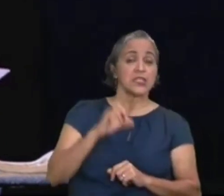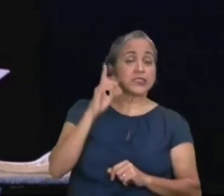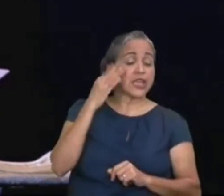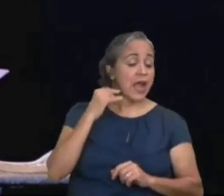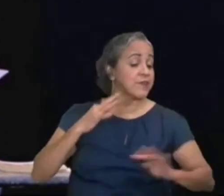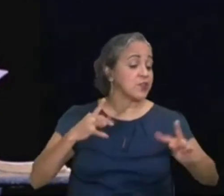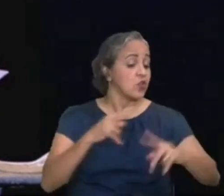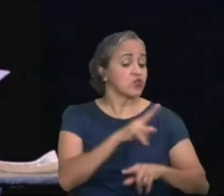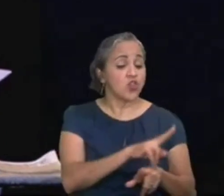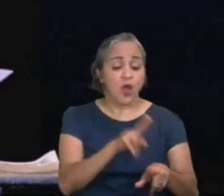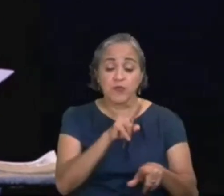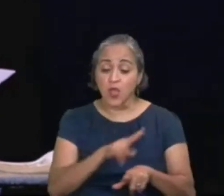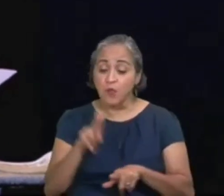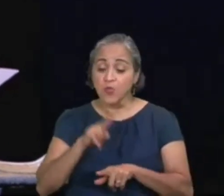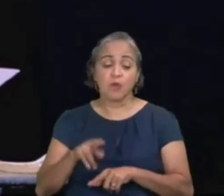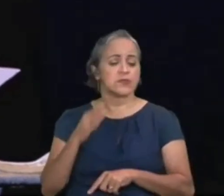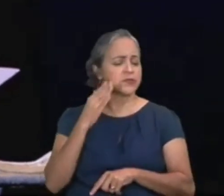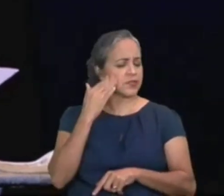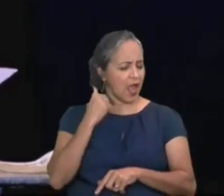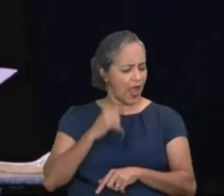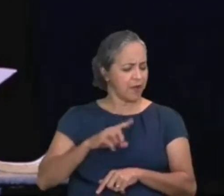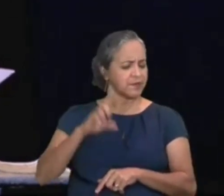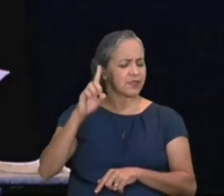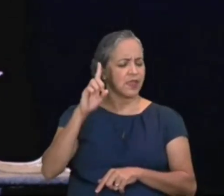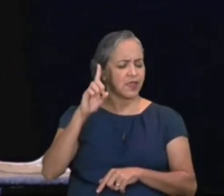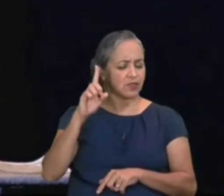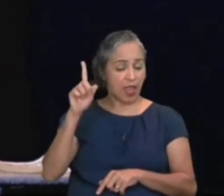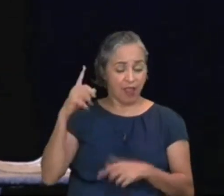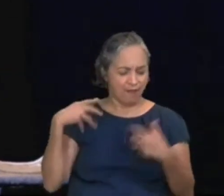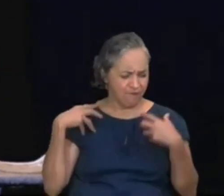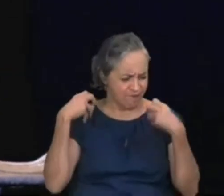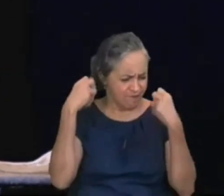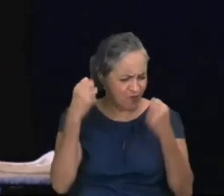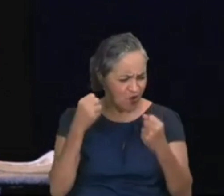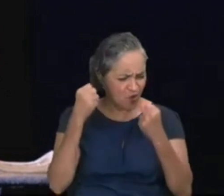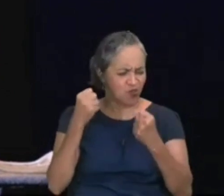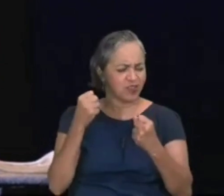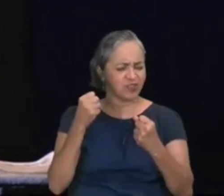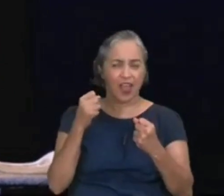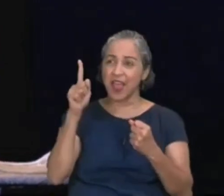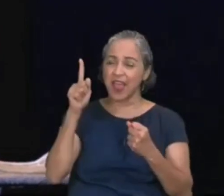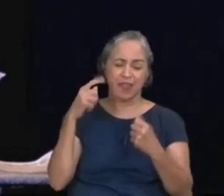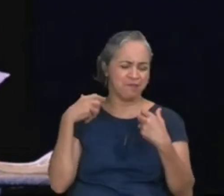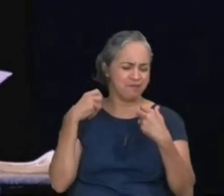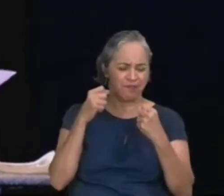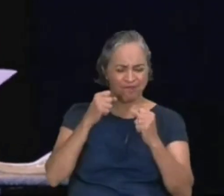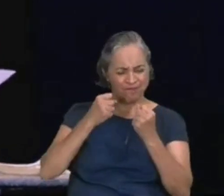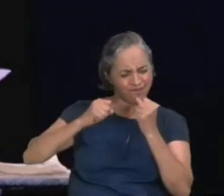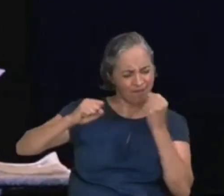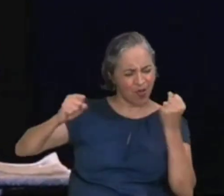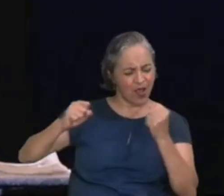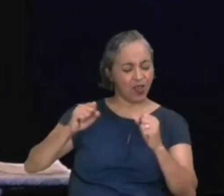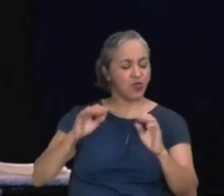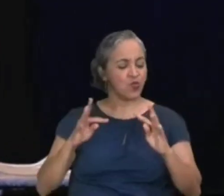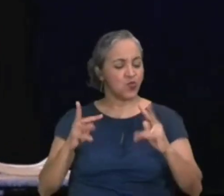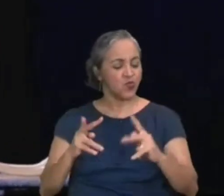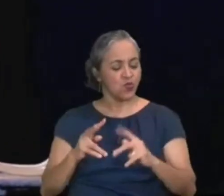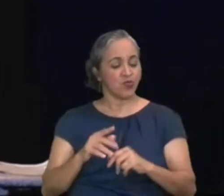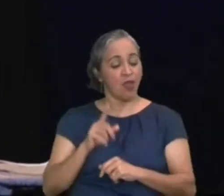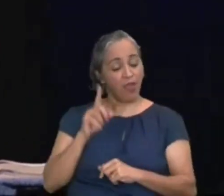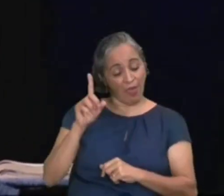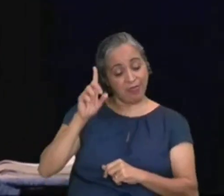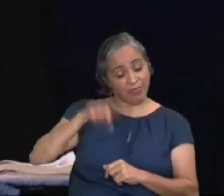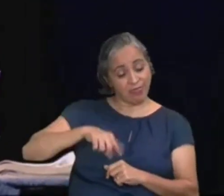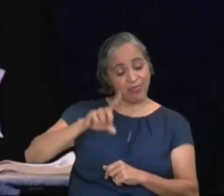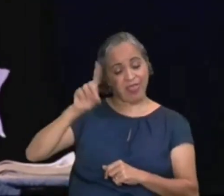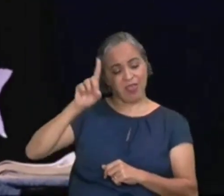tão grande ao seu poder, e tão imensa a sua força, que nenhuma delas, deixa de comparecer, esse é o nosso Deus,